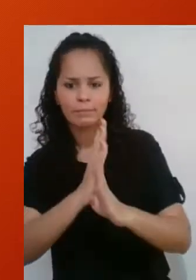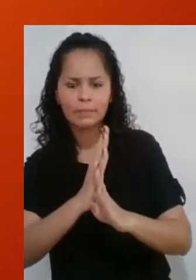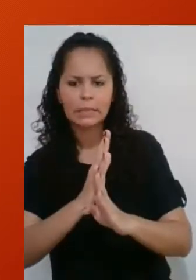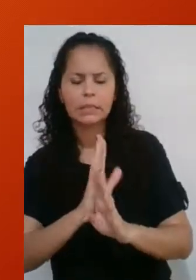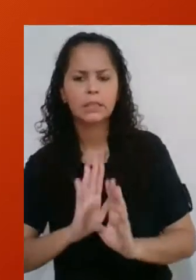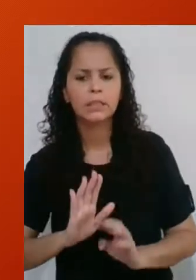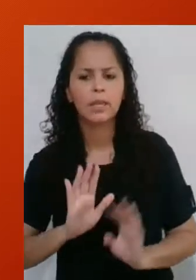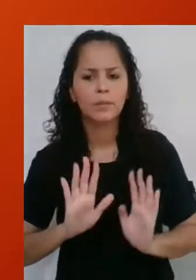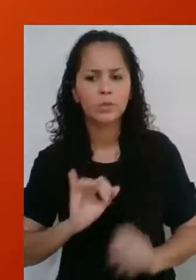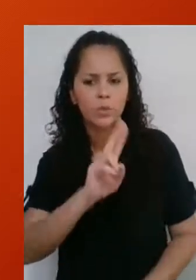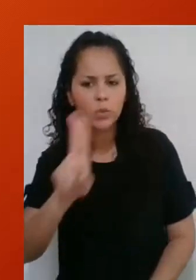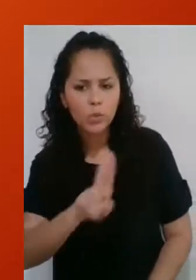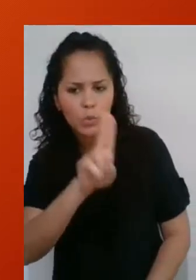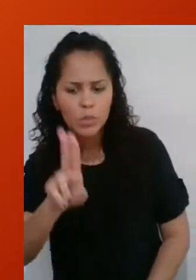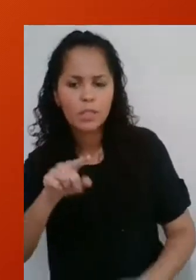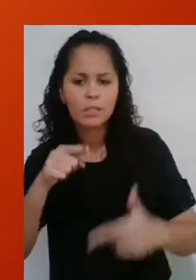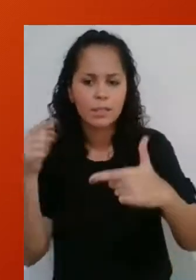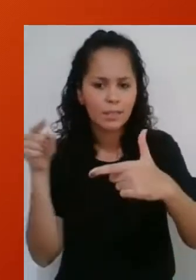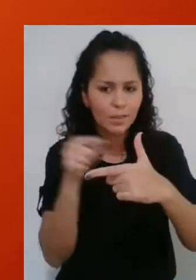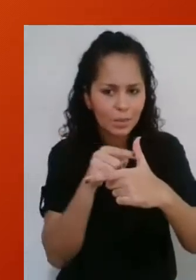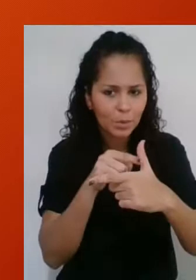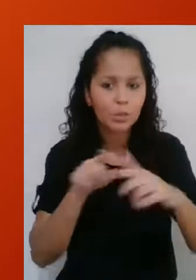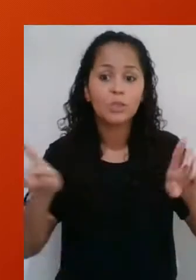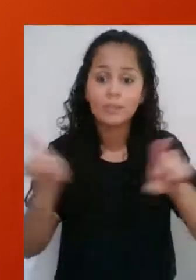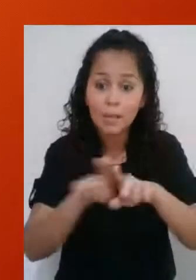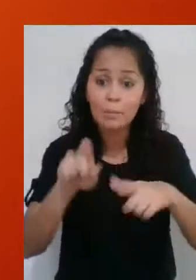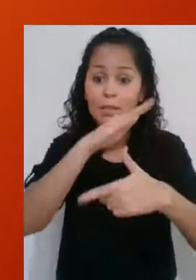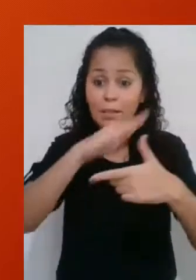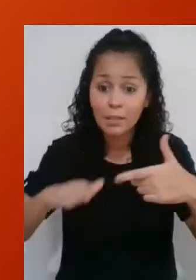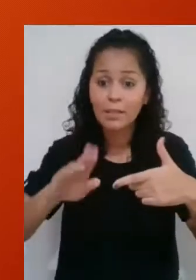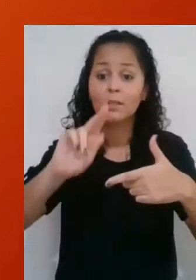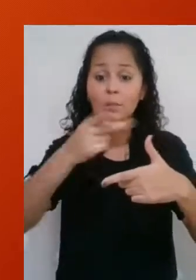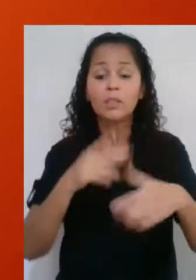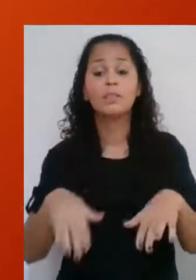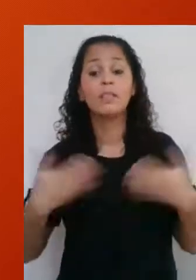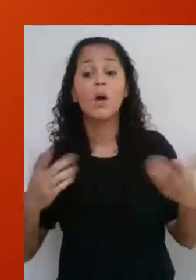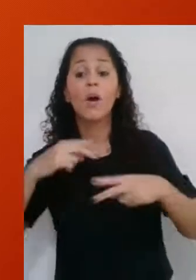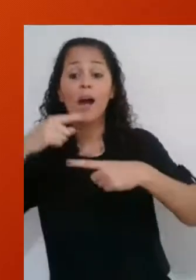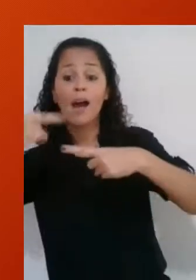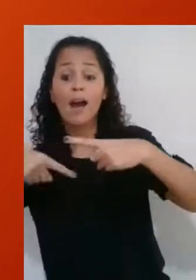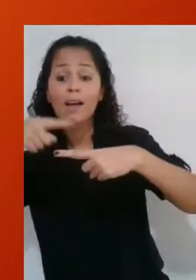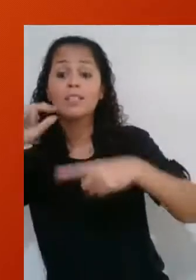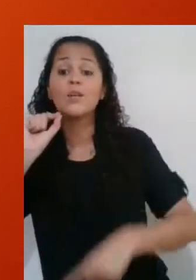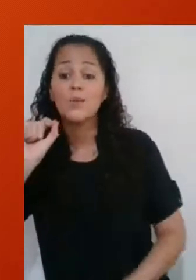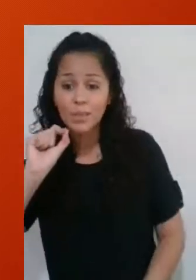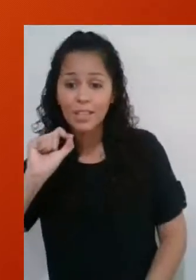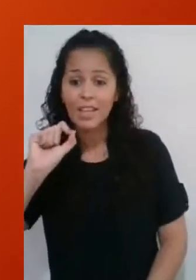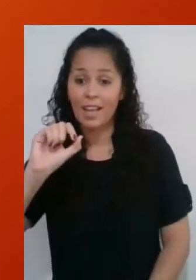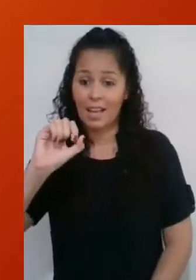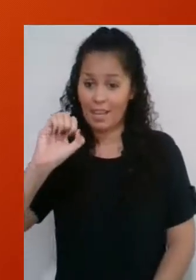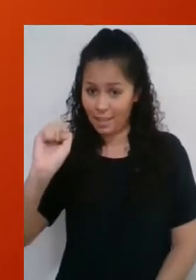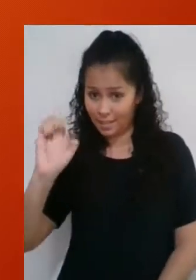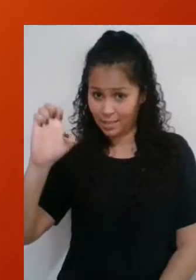identificado. Como eu estou lidando com o cateto oposto e com a hipotenusa, eu sou remetido à razão que nós conhecemos como